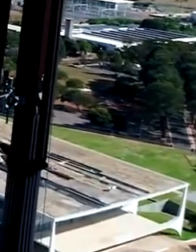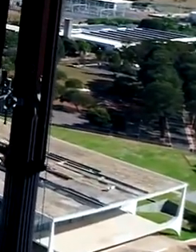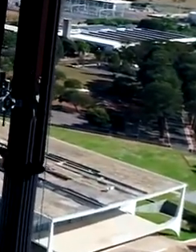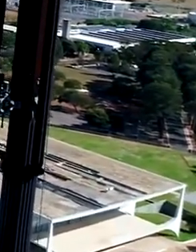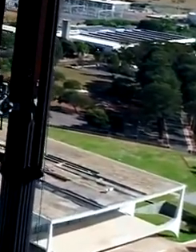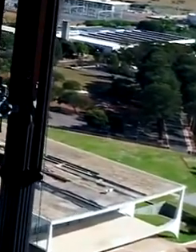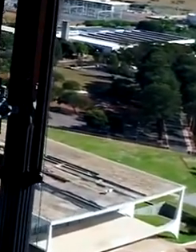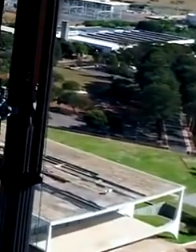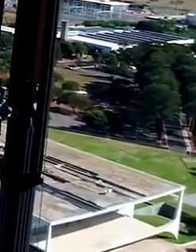Transcrição Negri